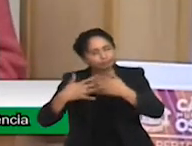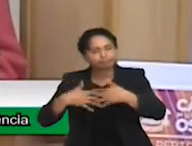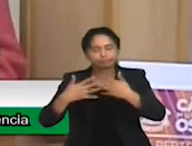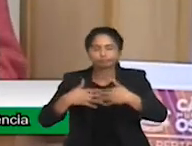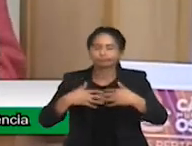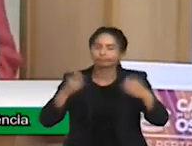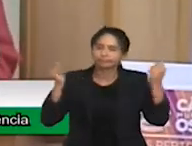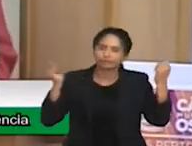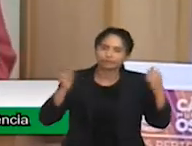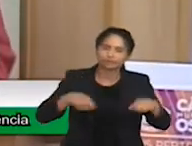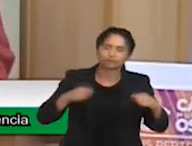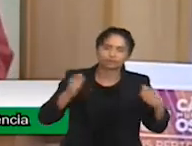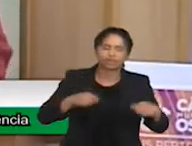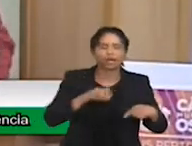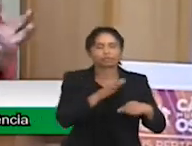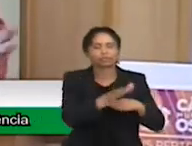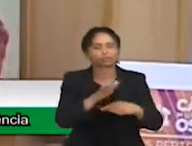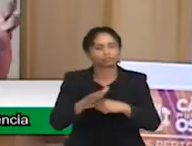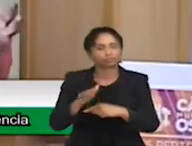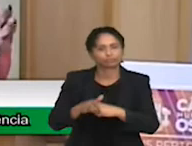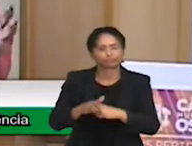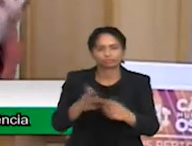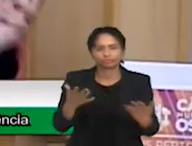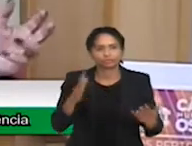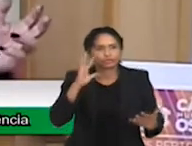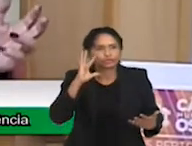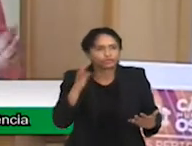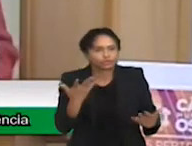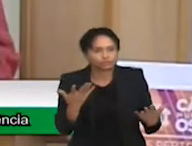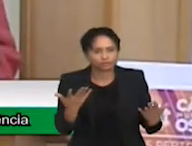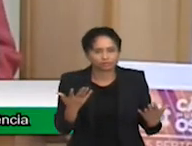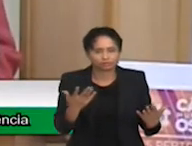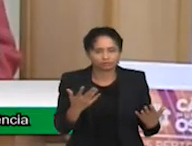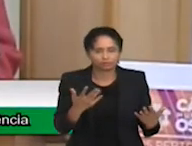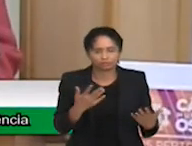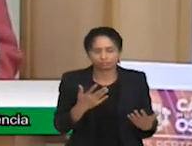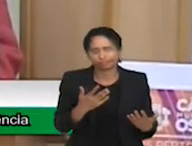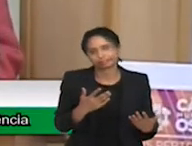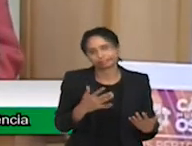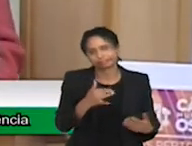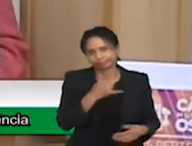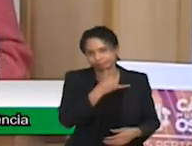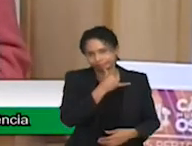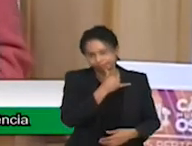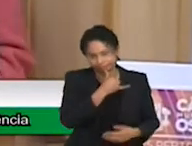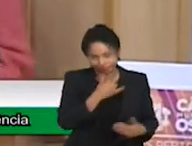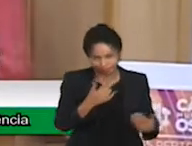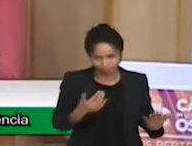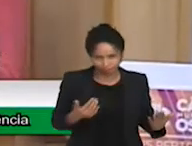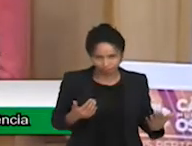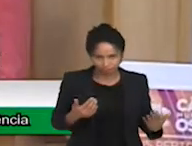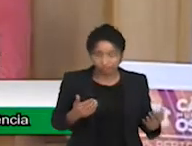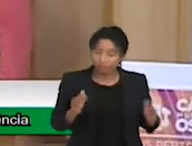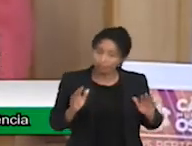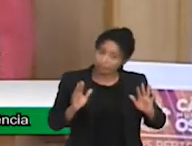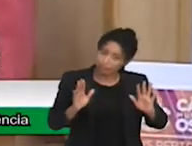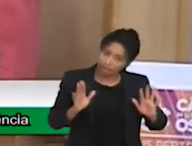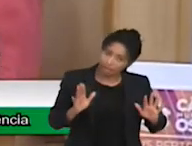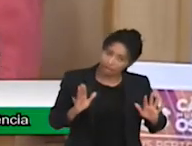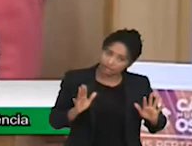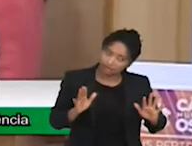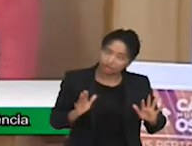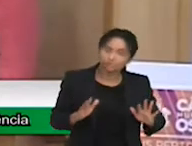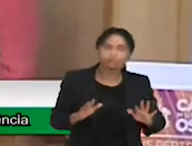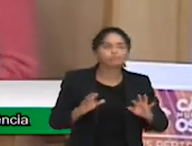ainda. Então, é muito triste para mim. Mas tem um lado bom. Como eu disse, a nossa